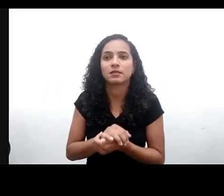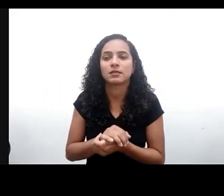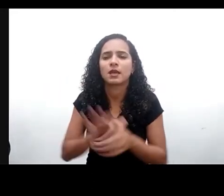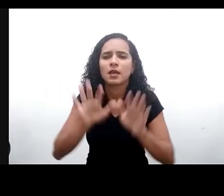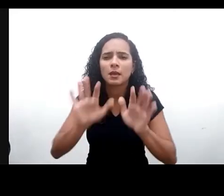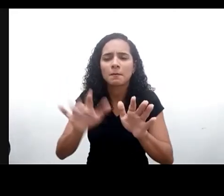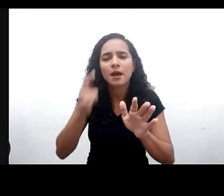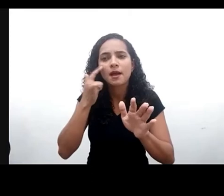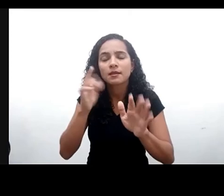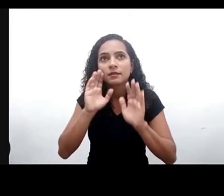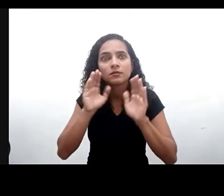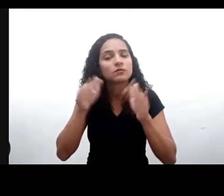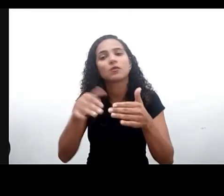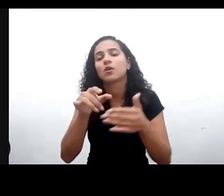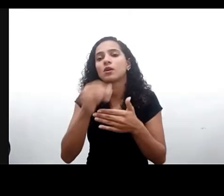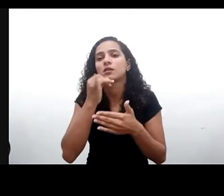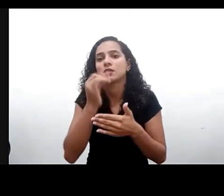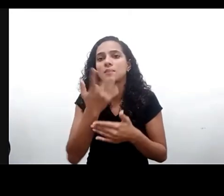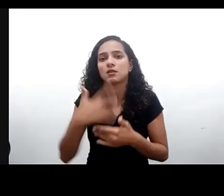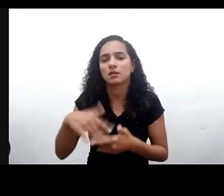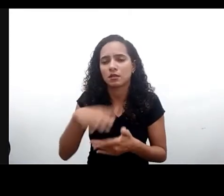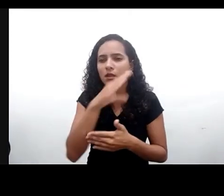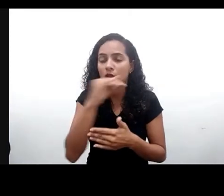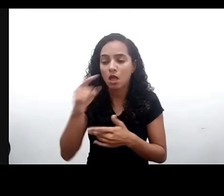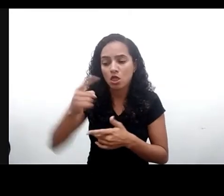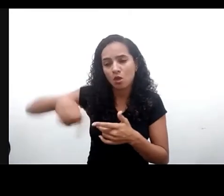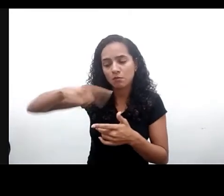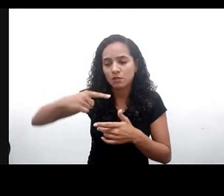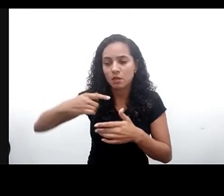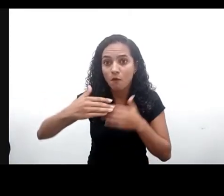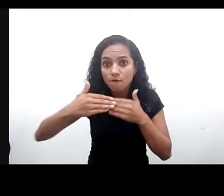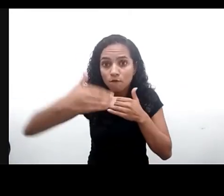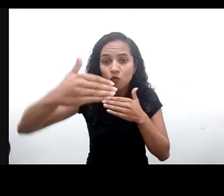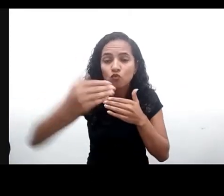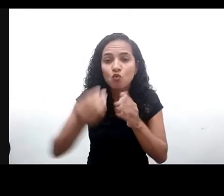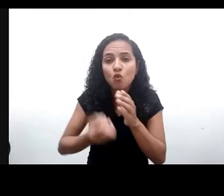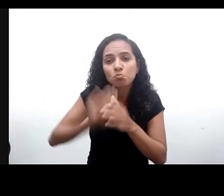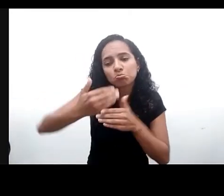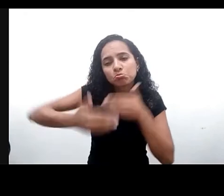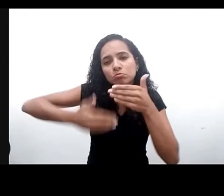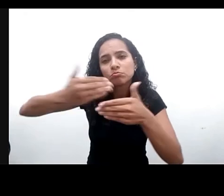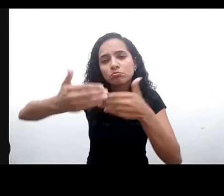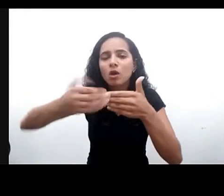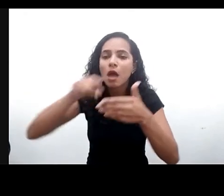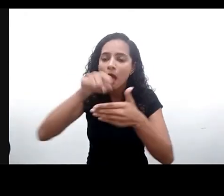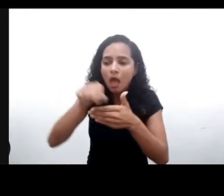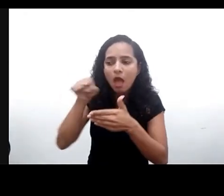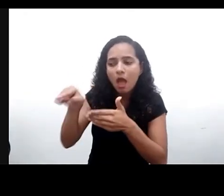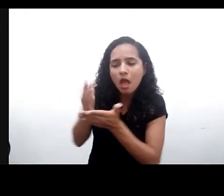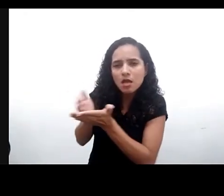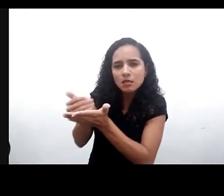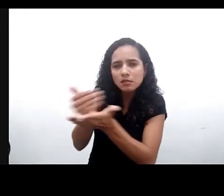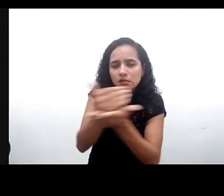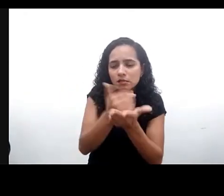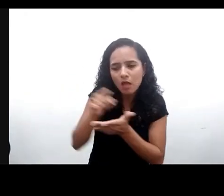diretamente a criança e os adolescentes naquilo que a gente pretende construir daqui para frente. E esse processo foi uma prova de que é viável fazer